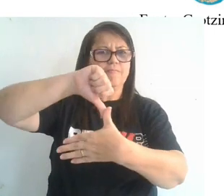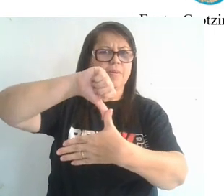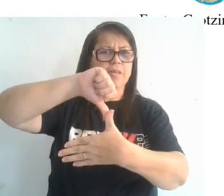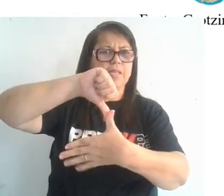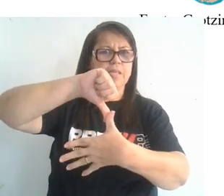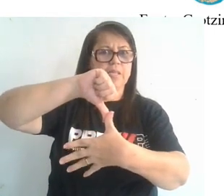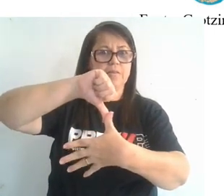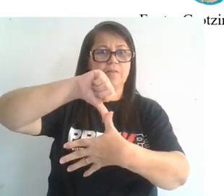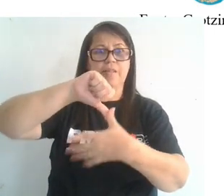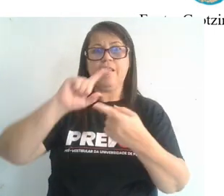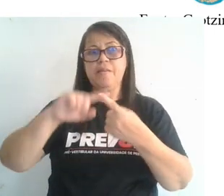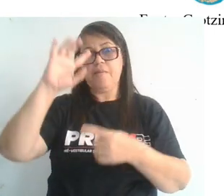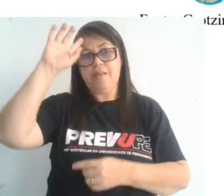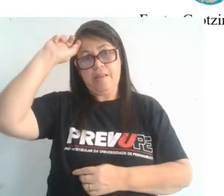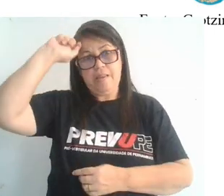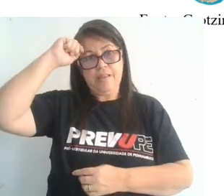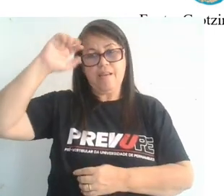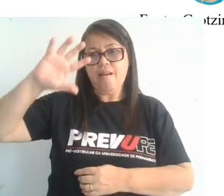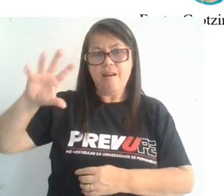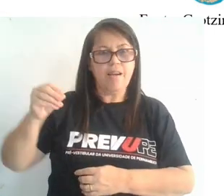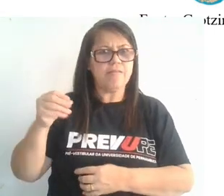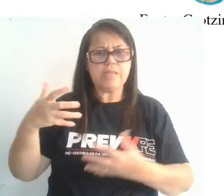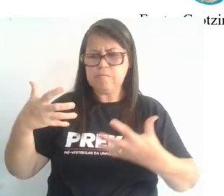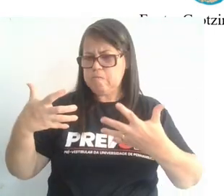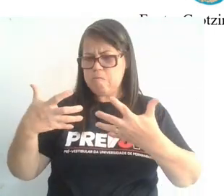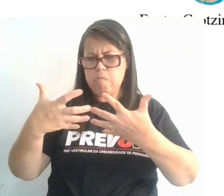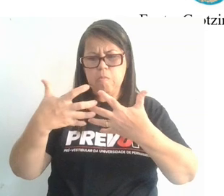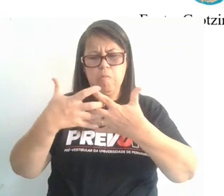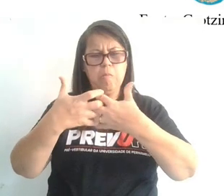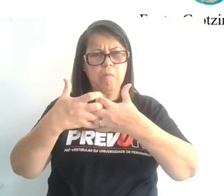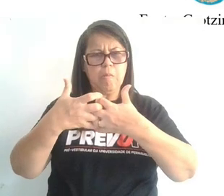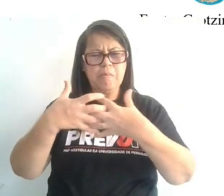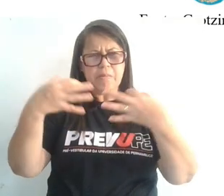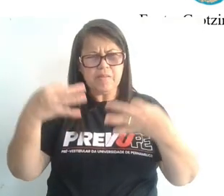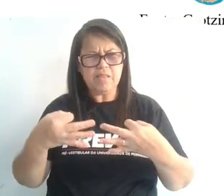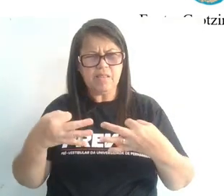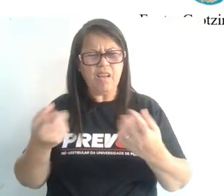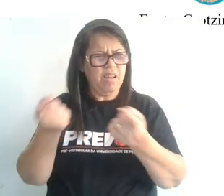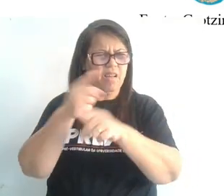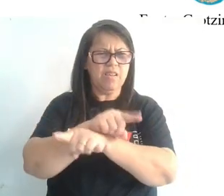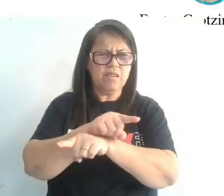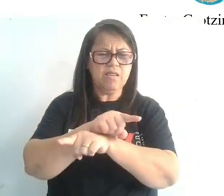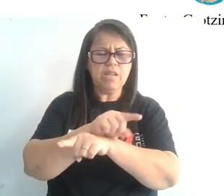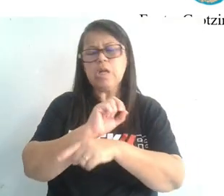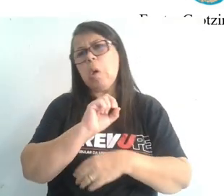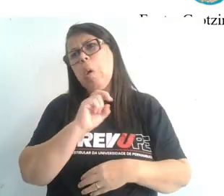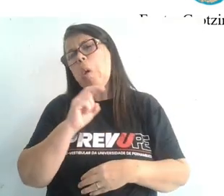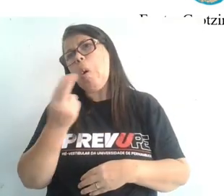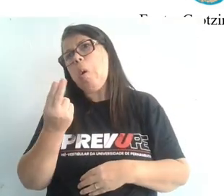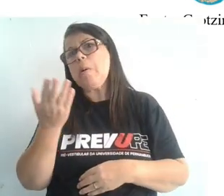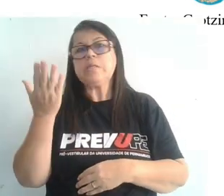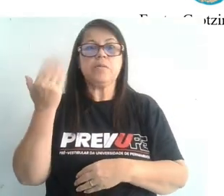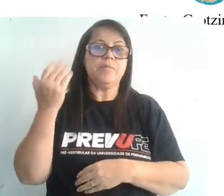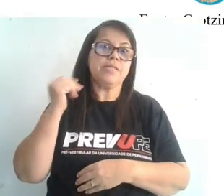África, há um encaixe quase que perfeito. Será que era algo aleatório? Ou no passado